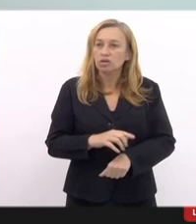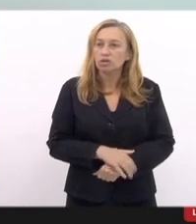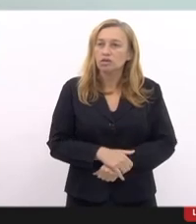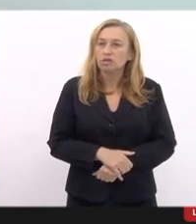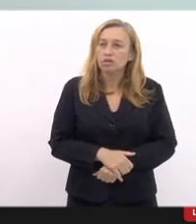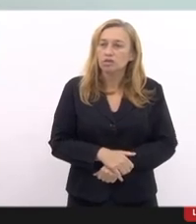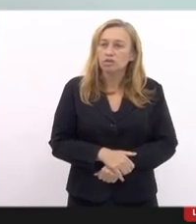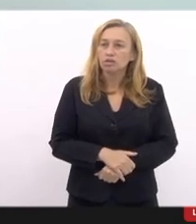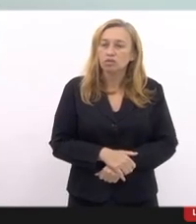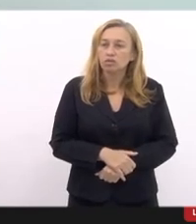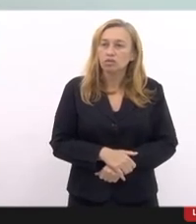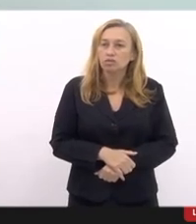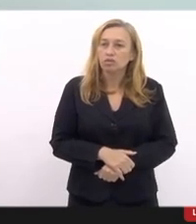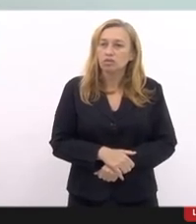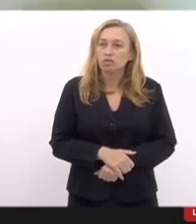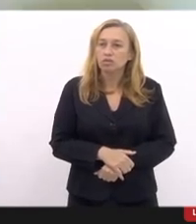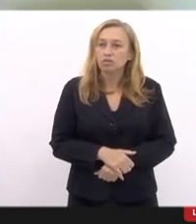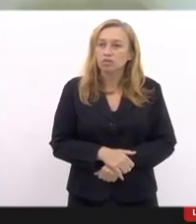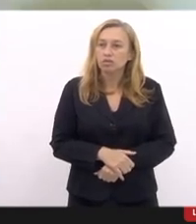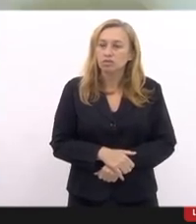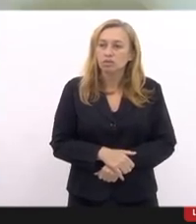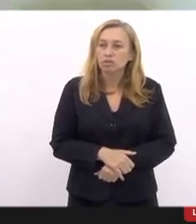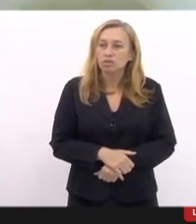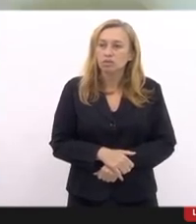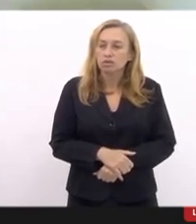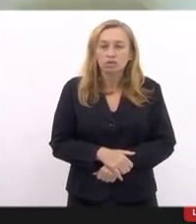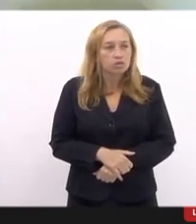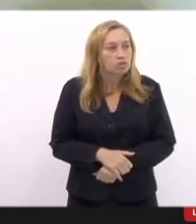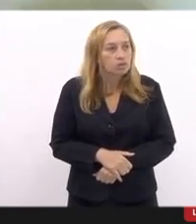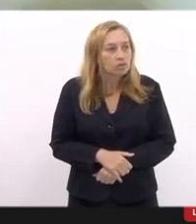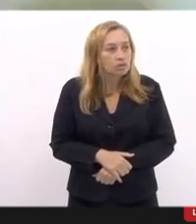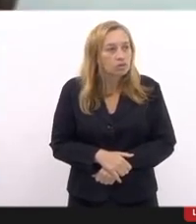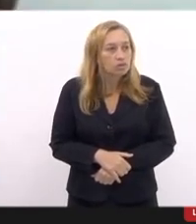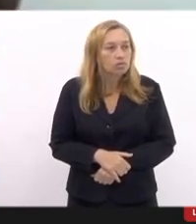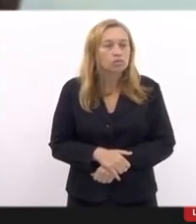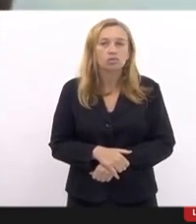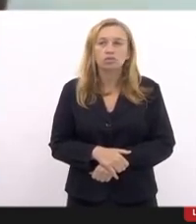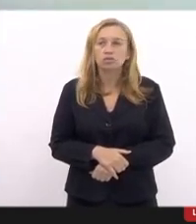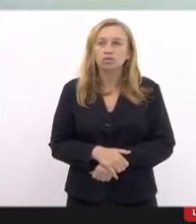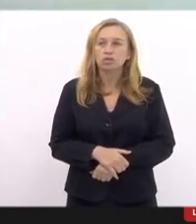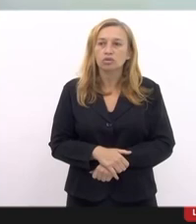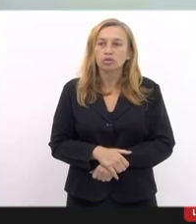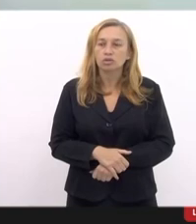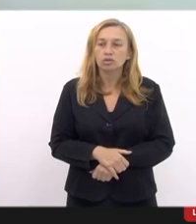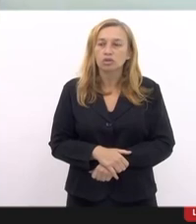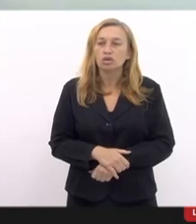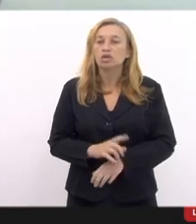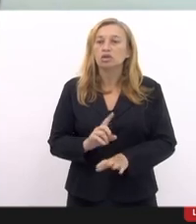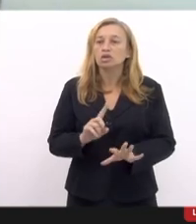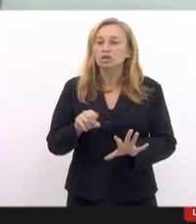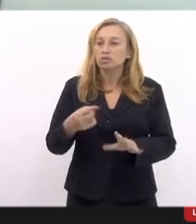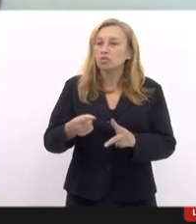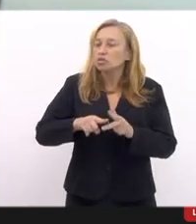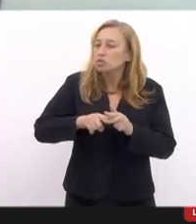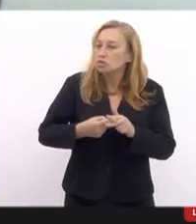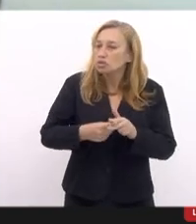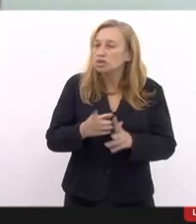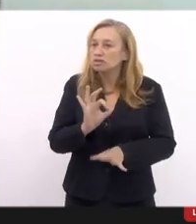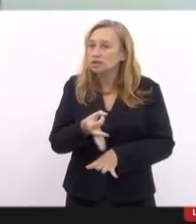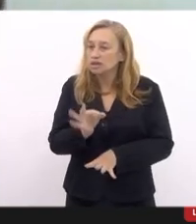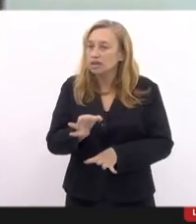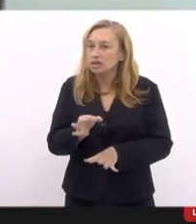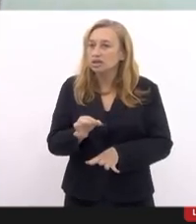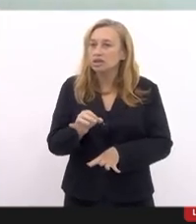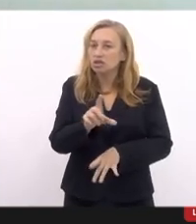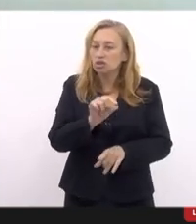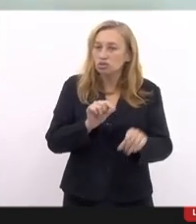no tocante a esse assunto para a devida apuração e as providências e os ajustes necessários às decisões